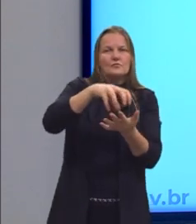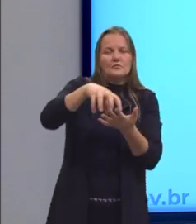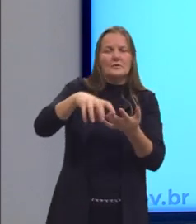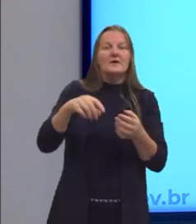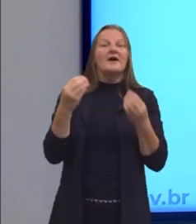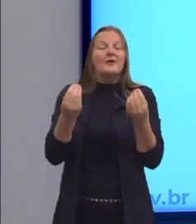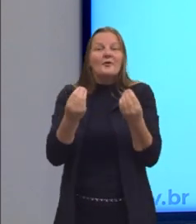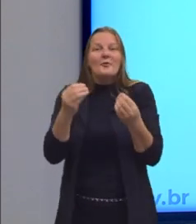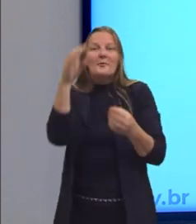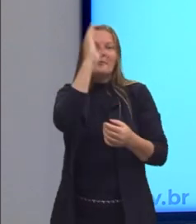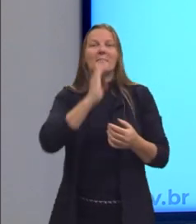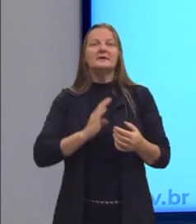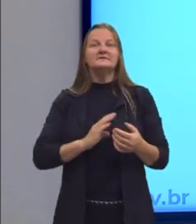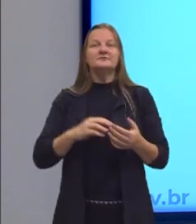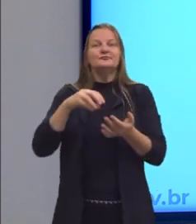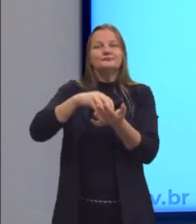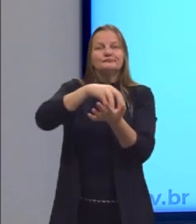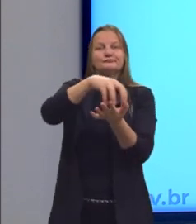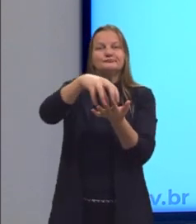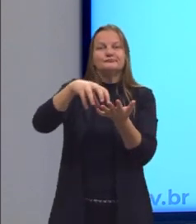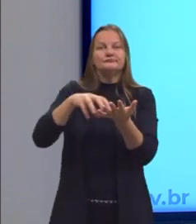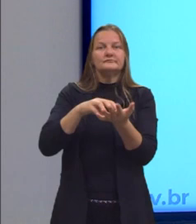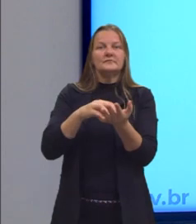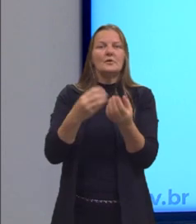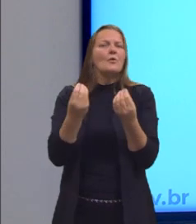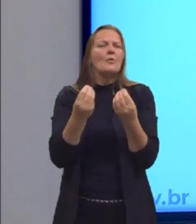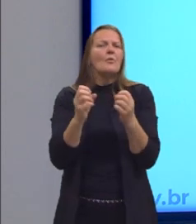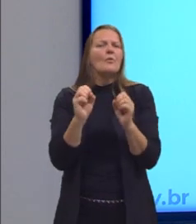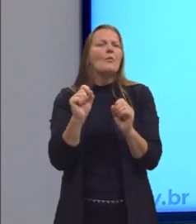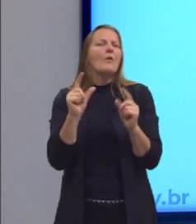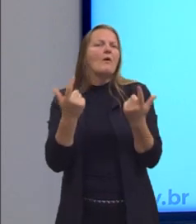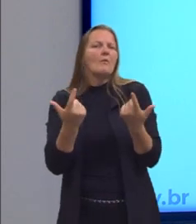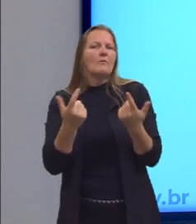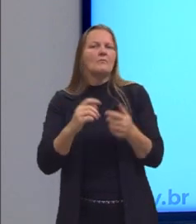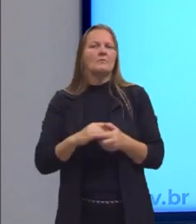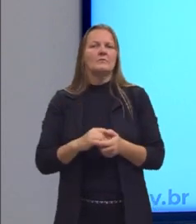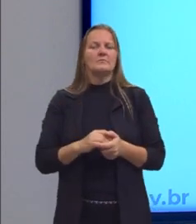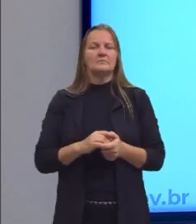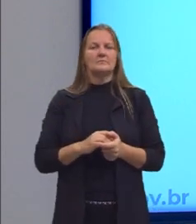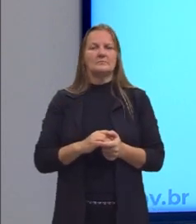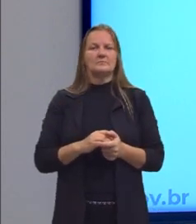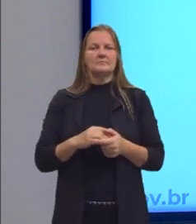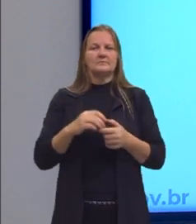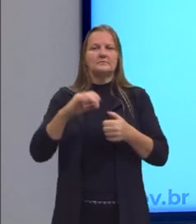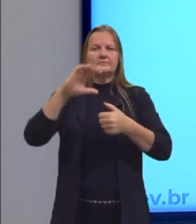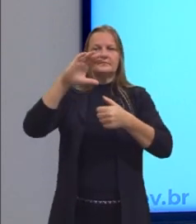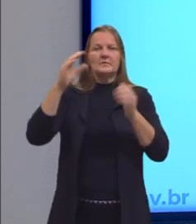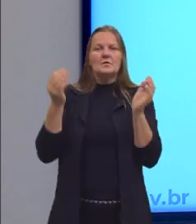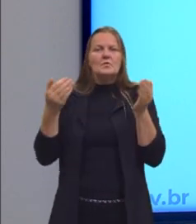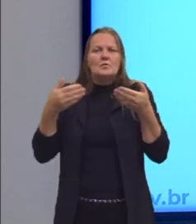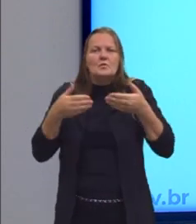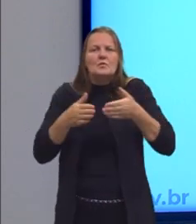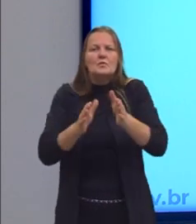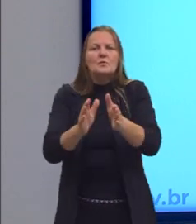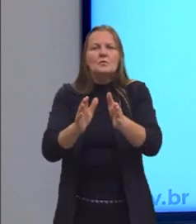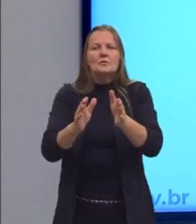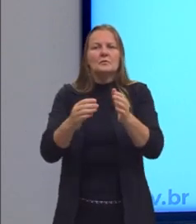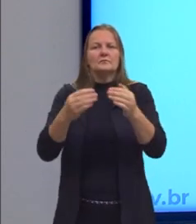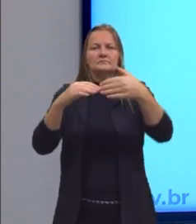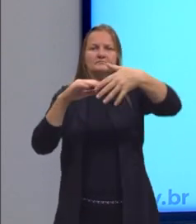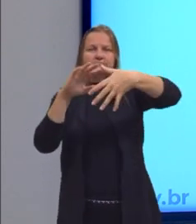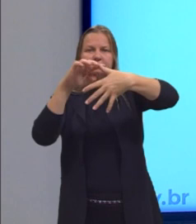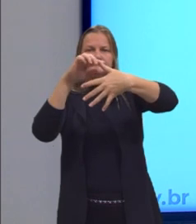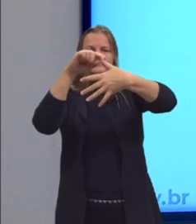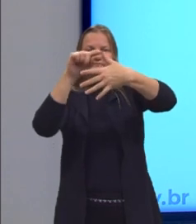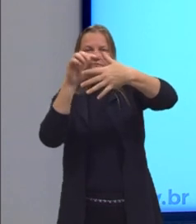Brasil foi povoado. E será que são povos que realmente vieram ali do Estreito de Bering e foram descendo? Ou,